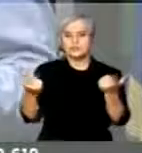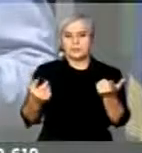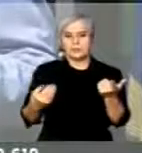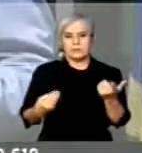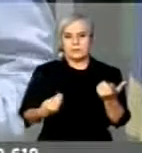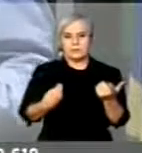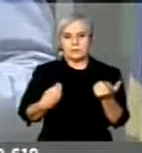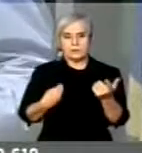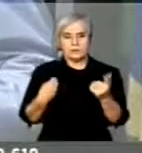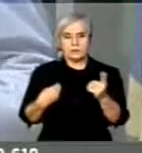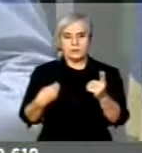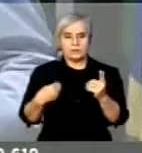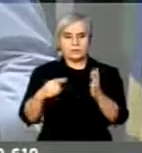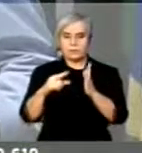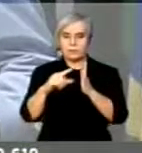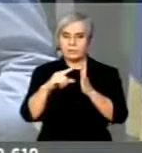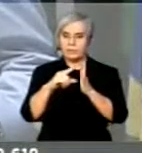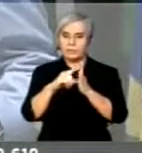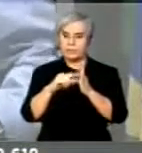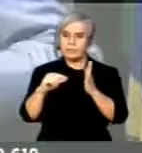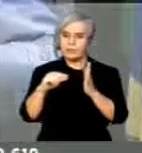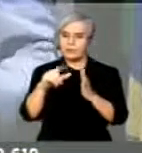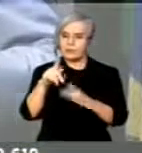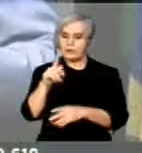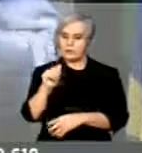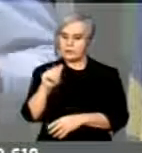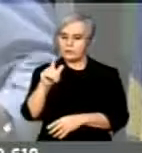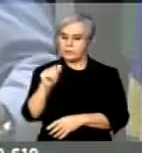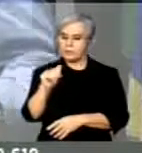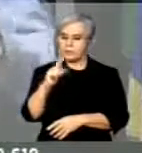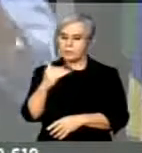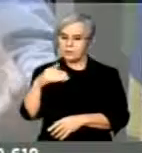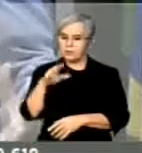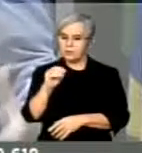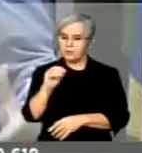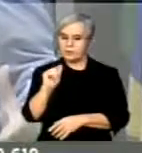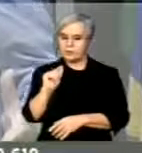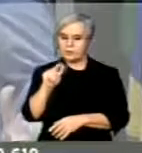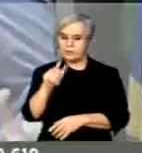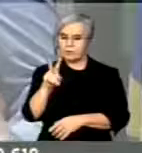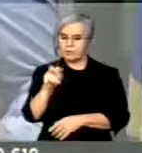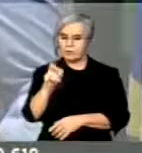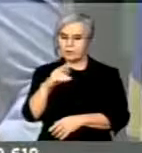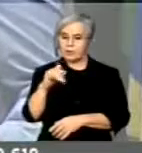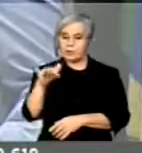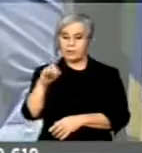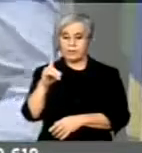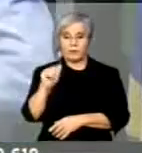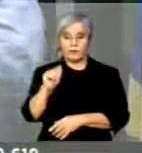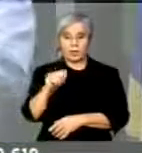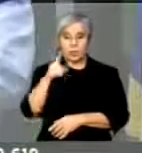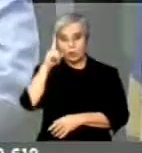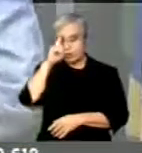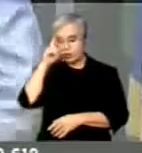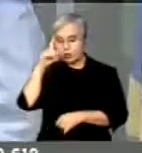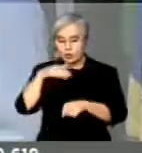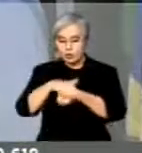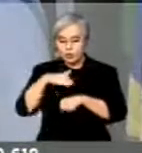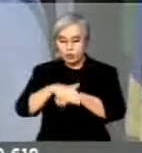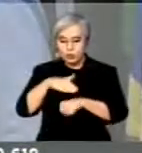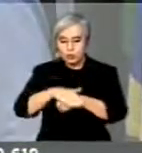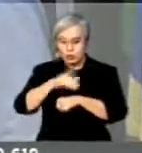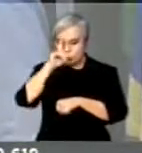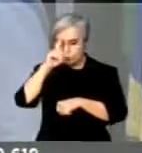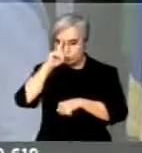toda noite levando uma trupe para jantar, às custas do